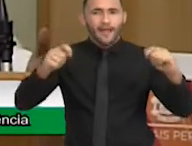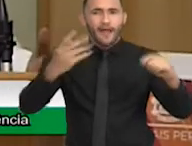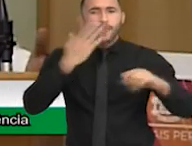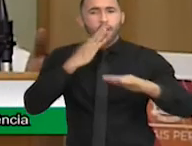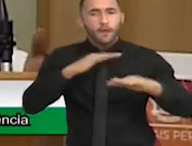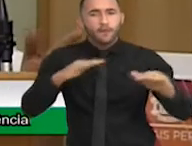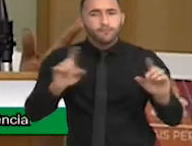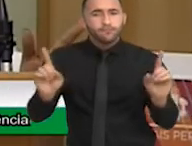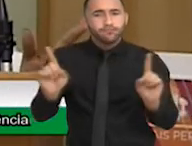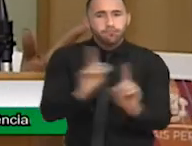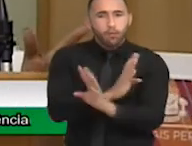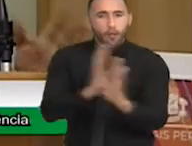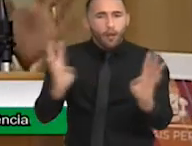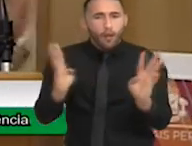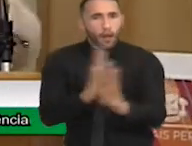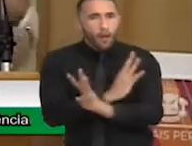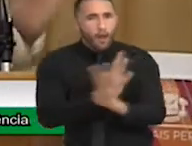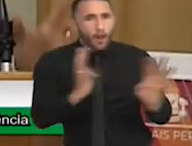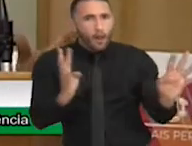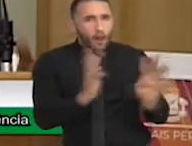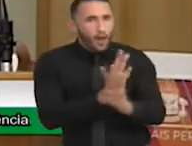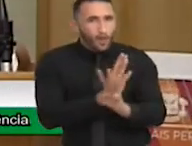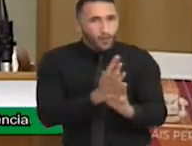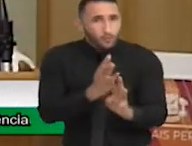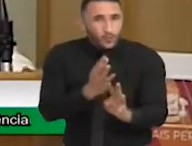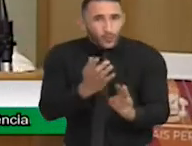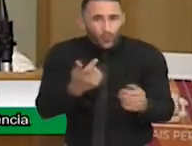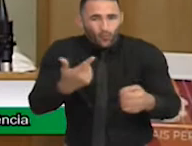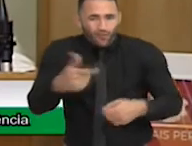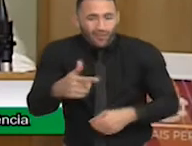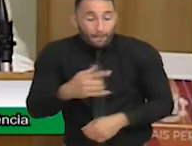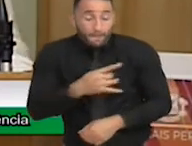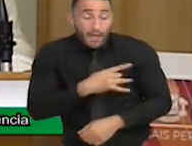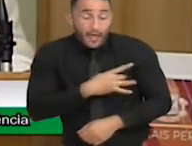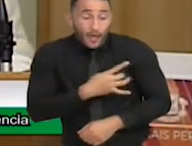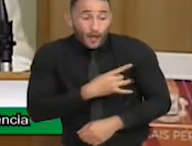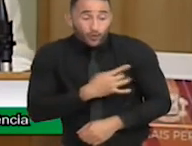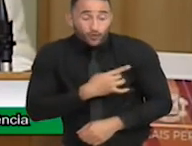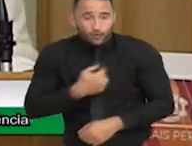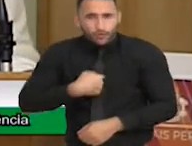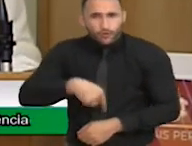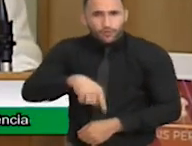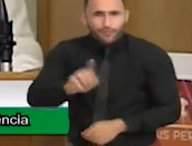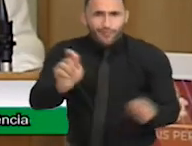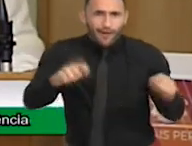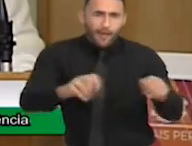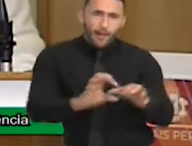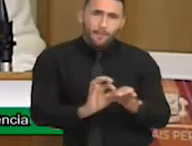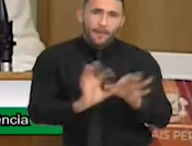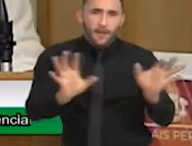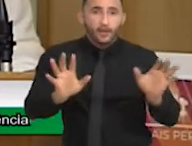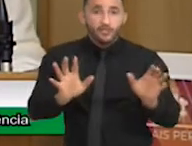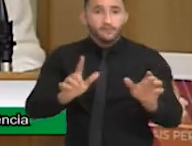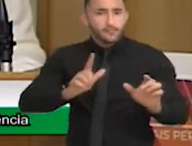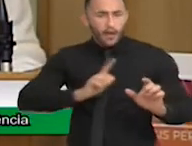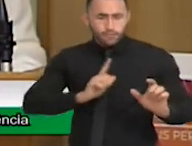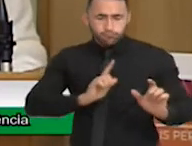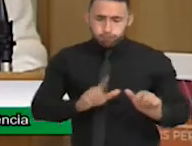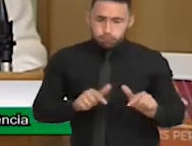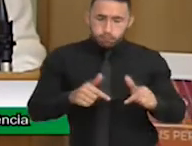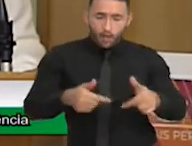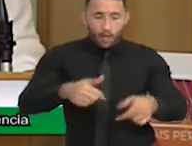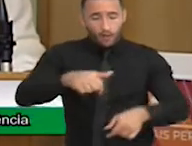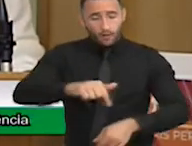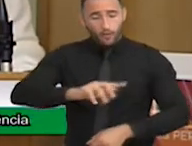ir sem medo de participar. E nós temos avançado no município.